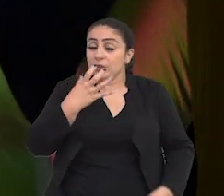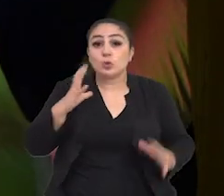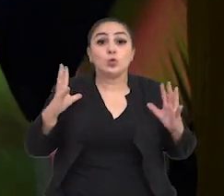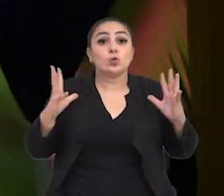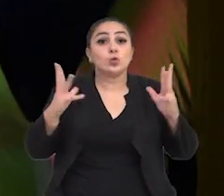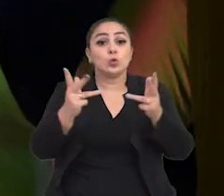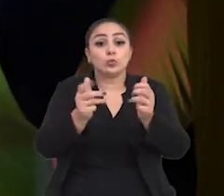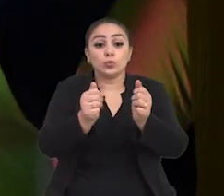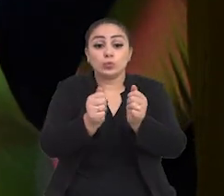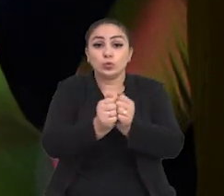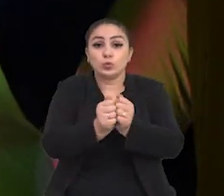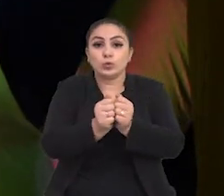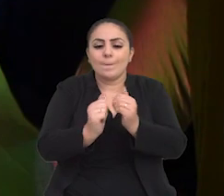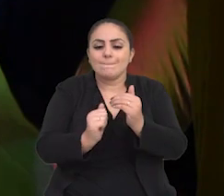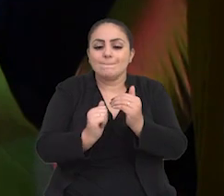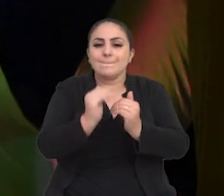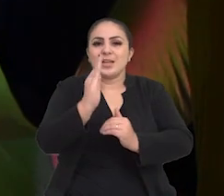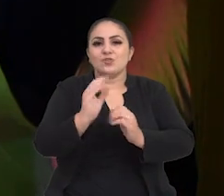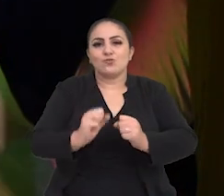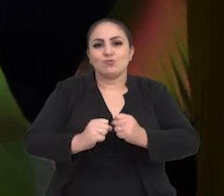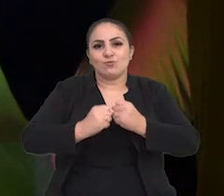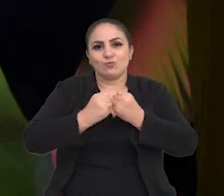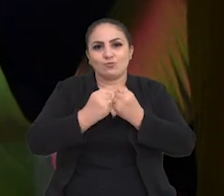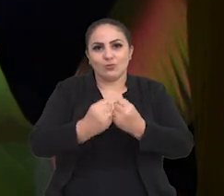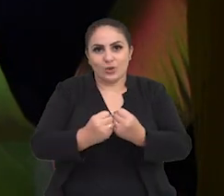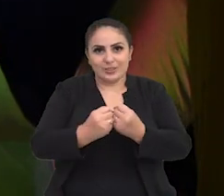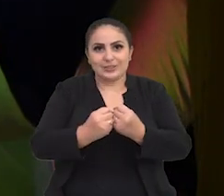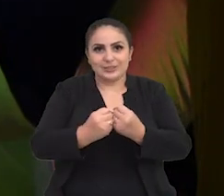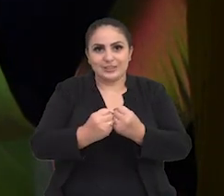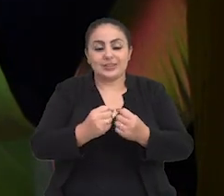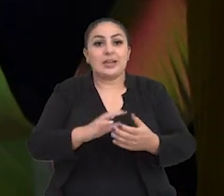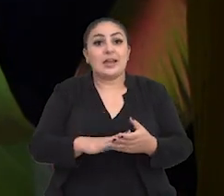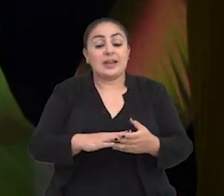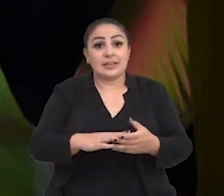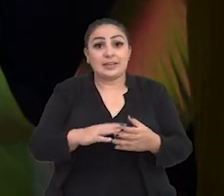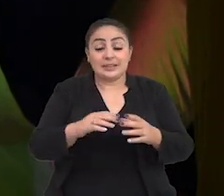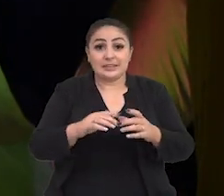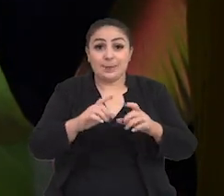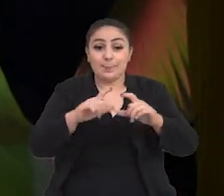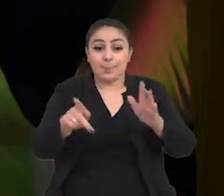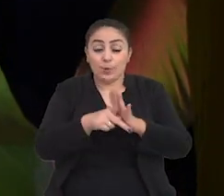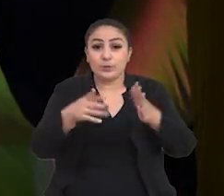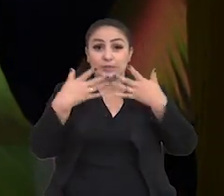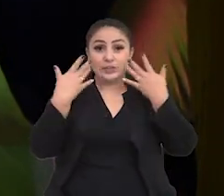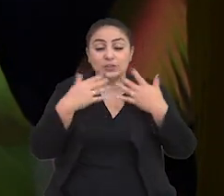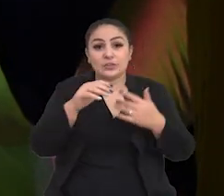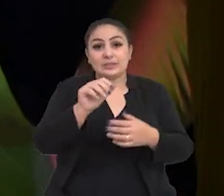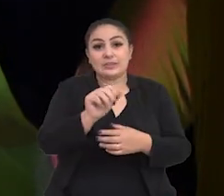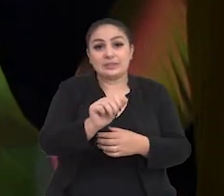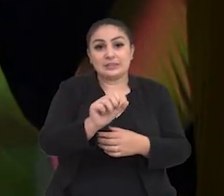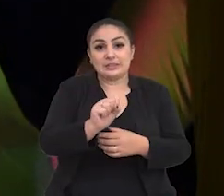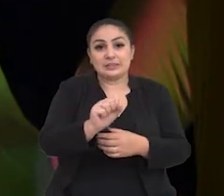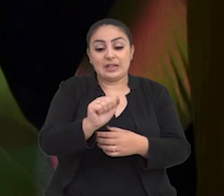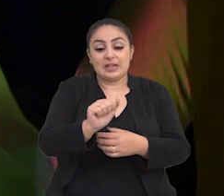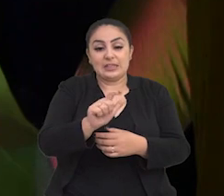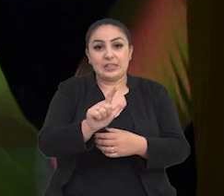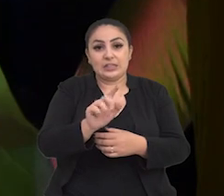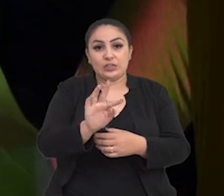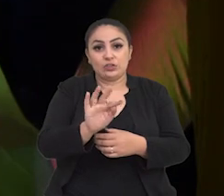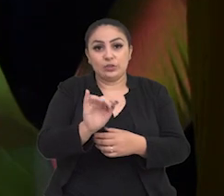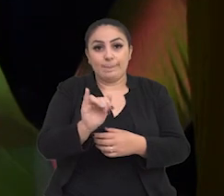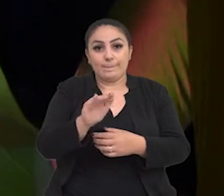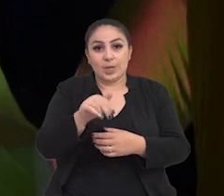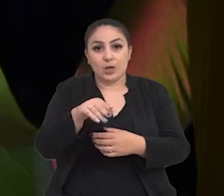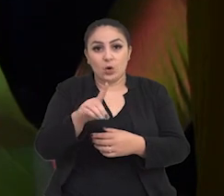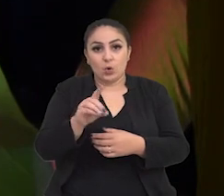sério. Todos juntos somos mais fortes. Essa frase é do espetáculo Saltimbancos, que também vai estar na